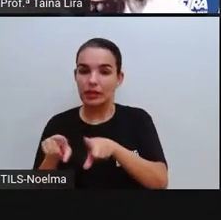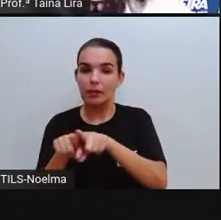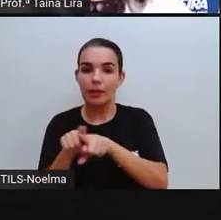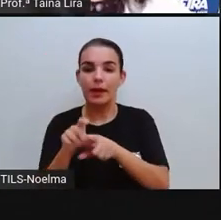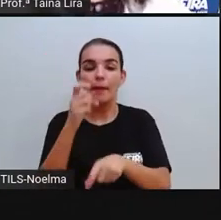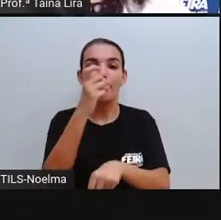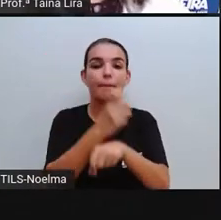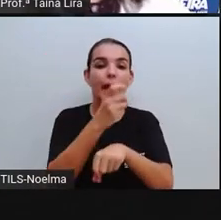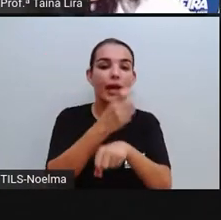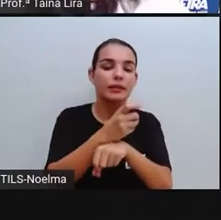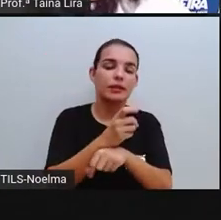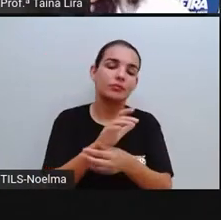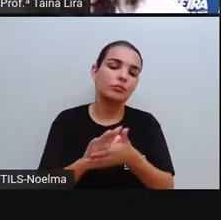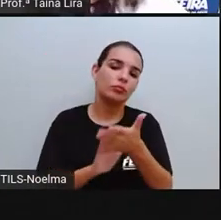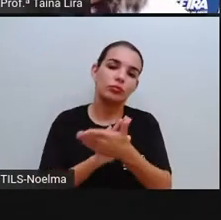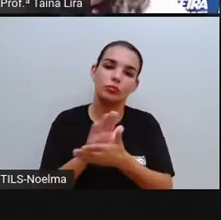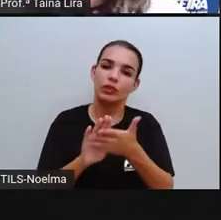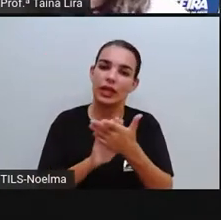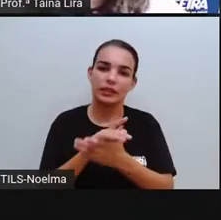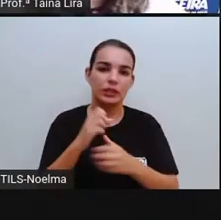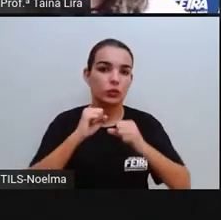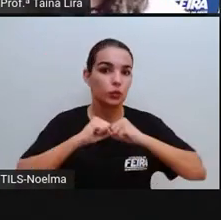resistentes, tá bom?